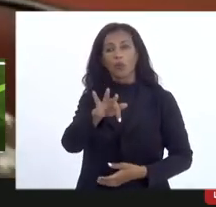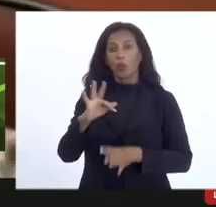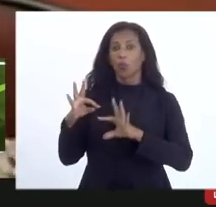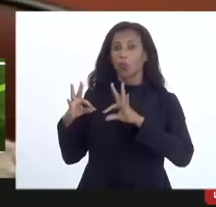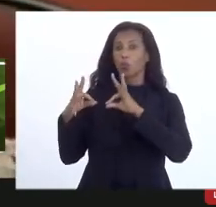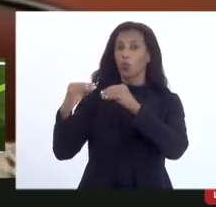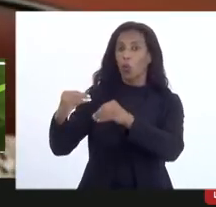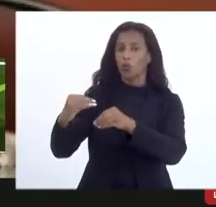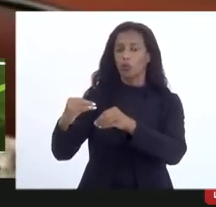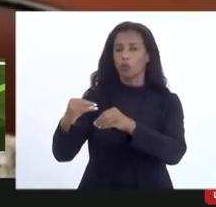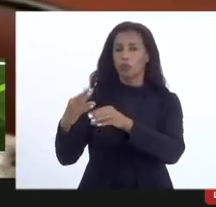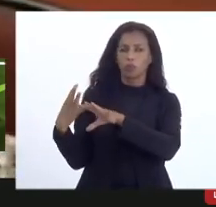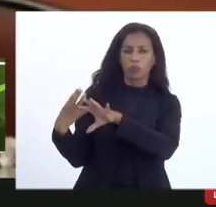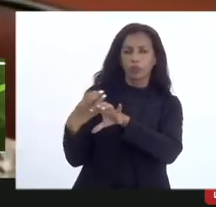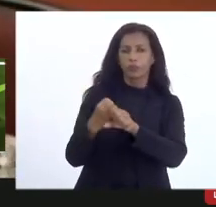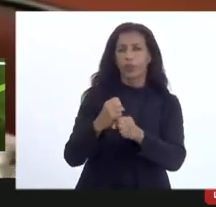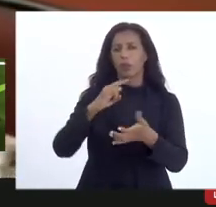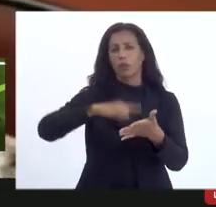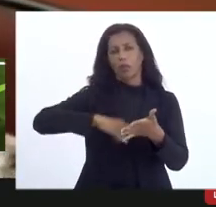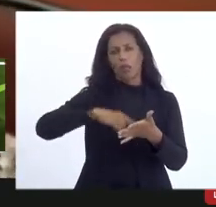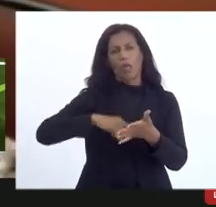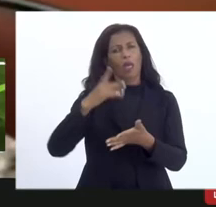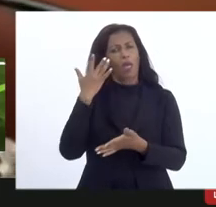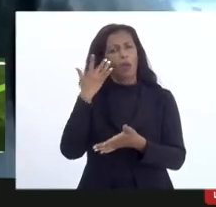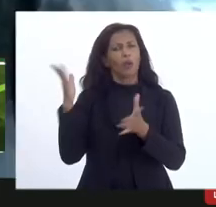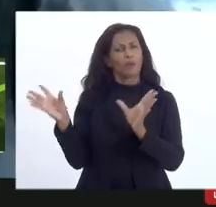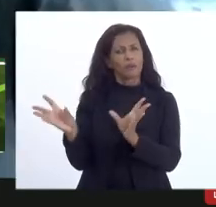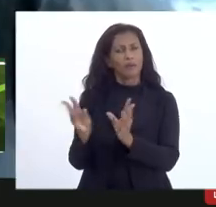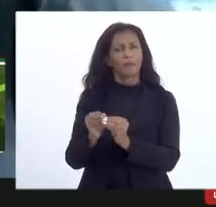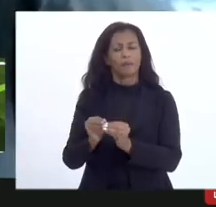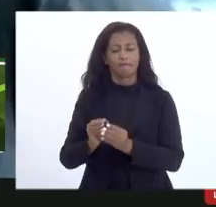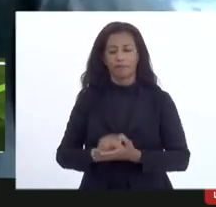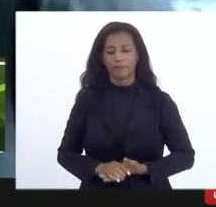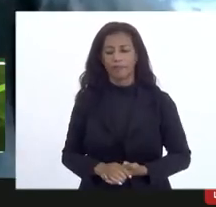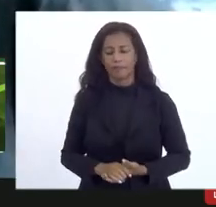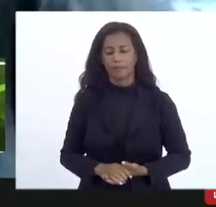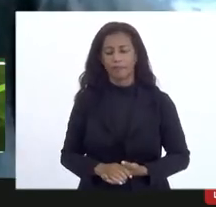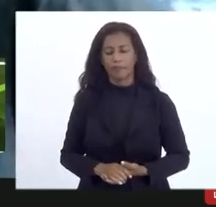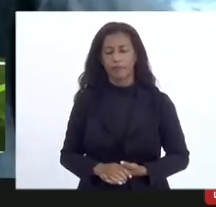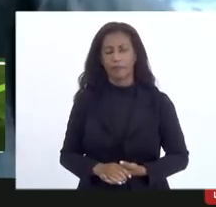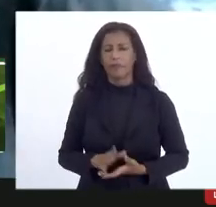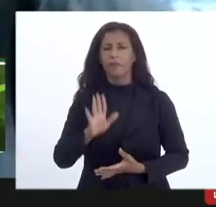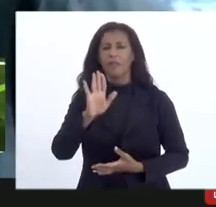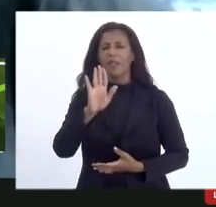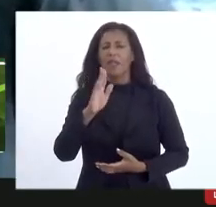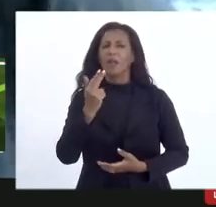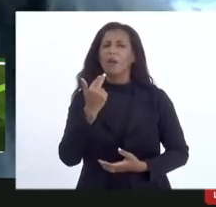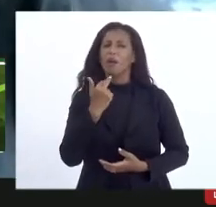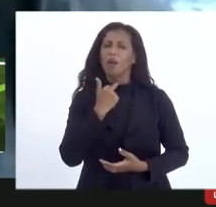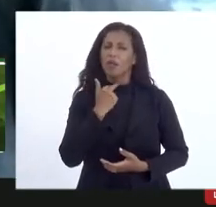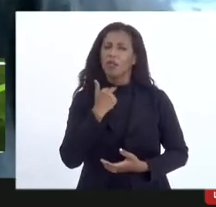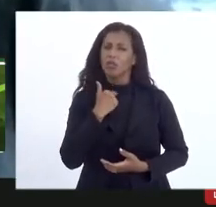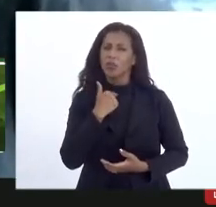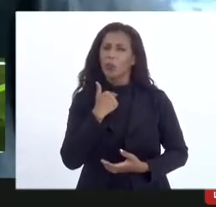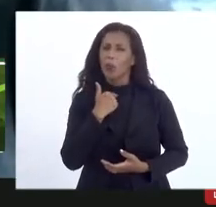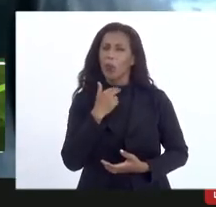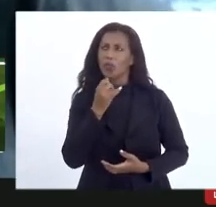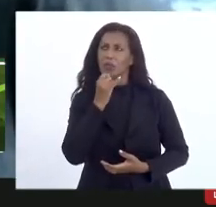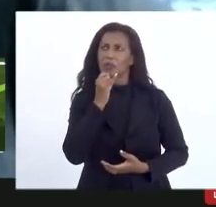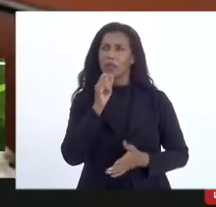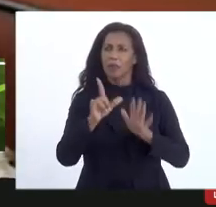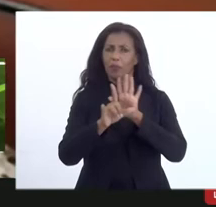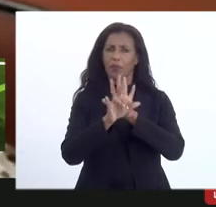a documentação eu acho que deveria simplificar ainda mais mas Marcia a gente não poderia na lei fazer referência a esse decreto